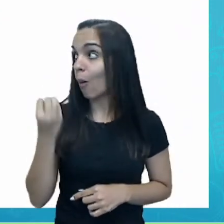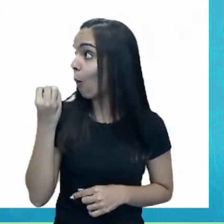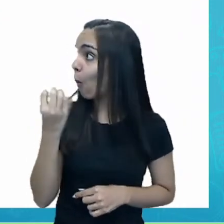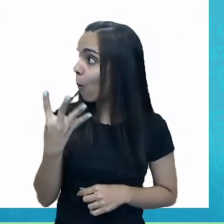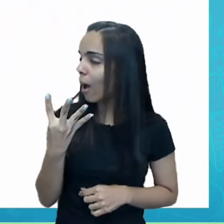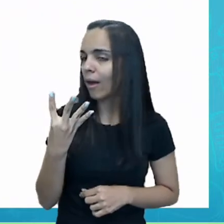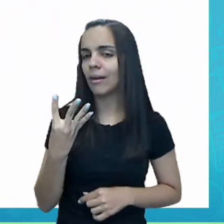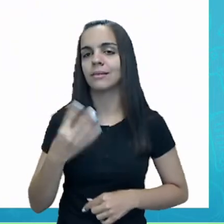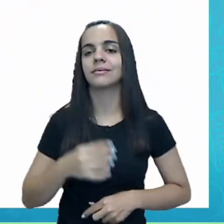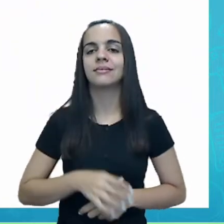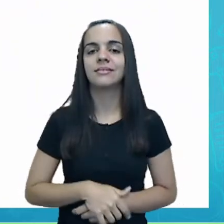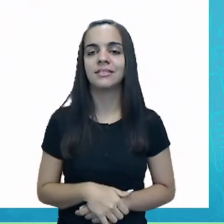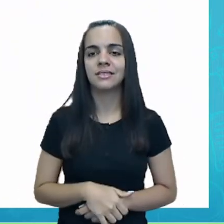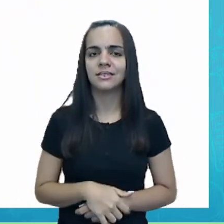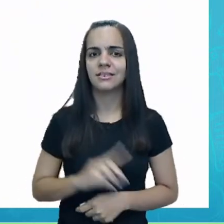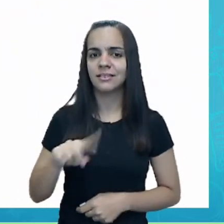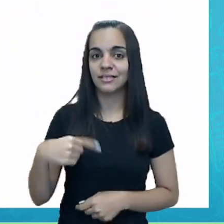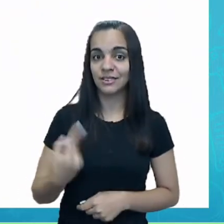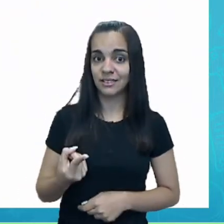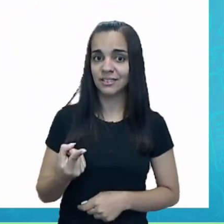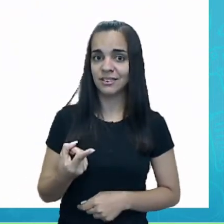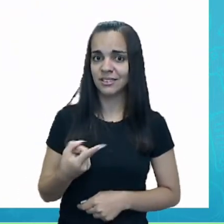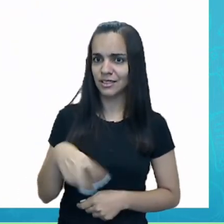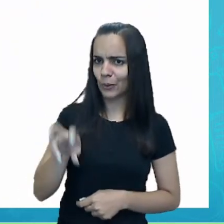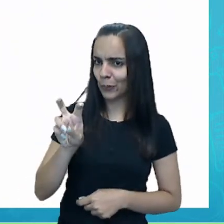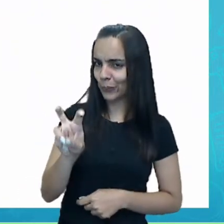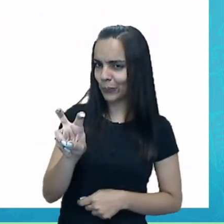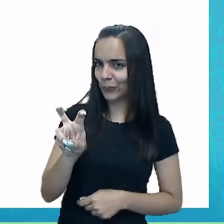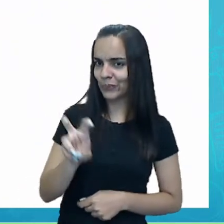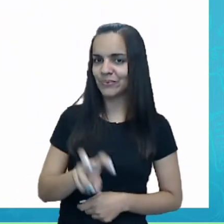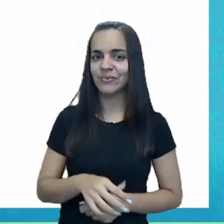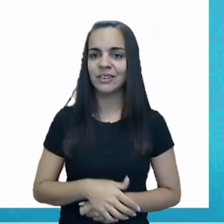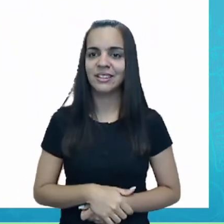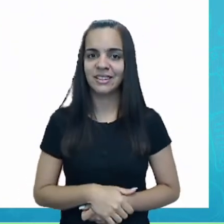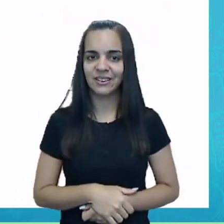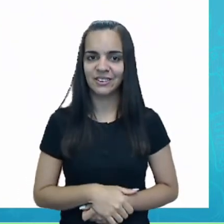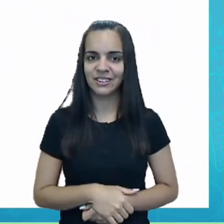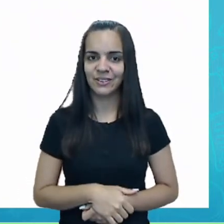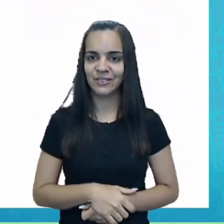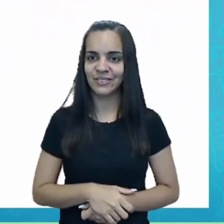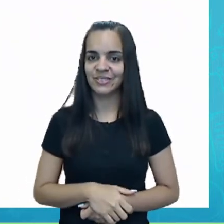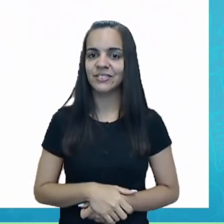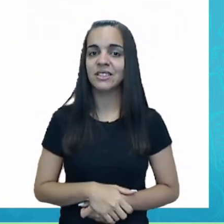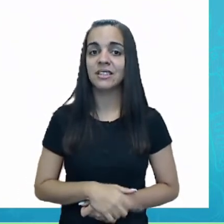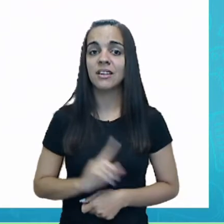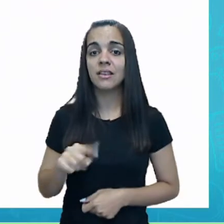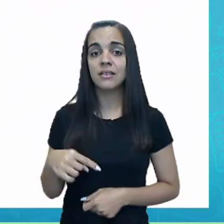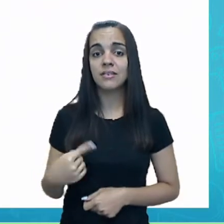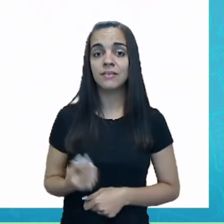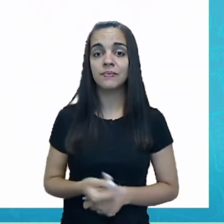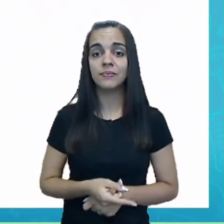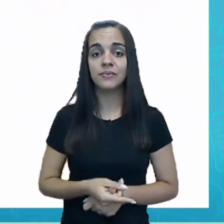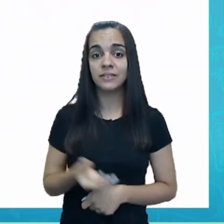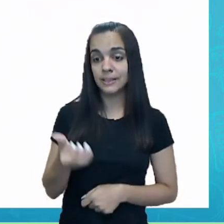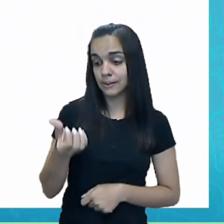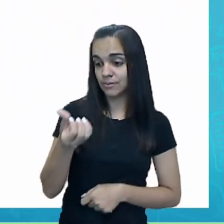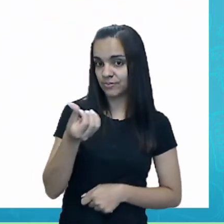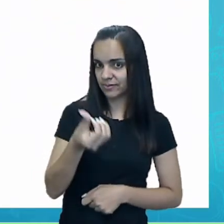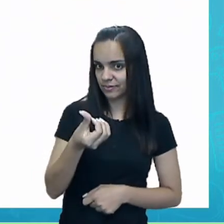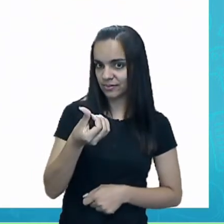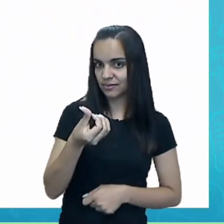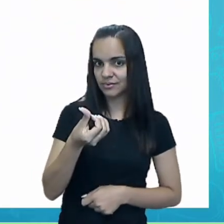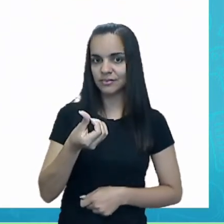4. Depois o 5. Olha o numeral 5. O 6.